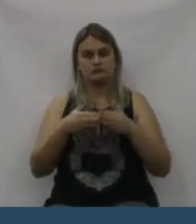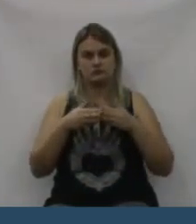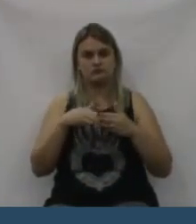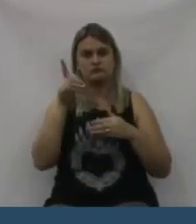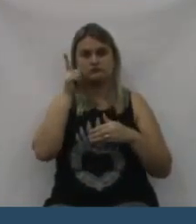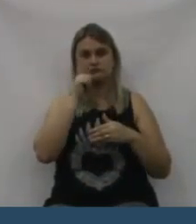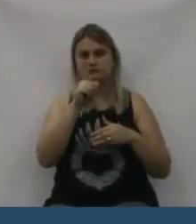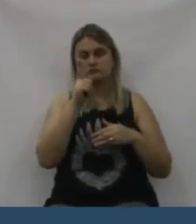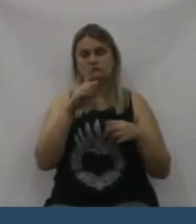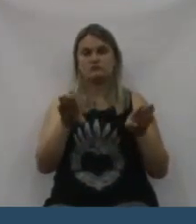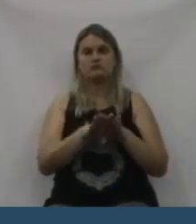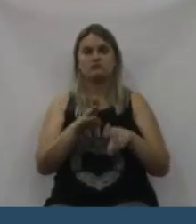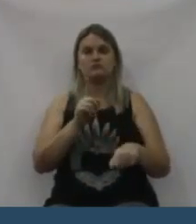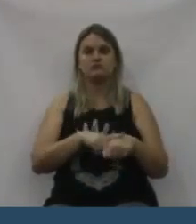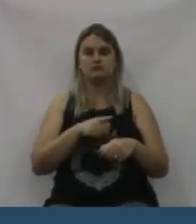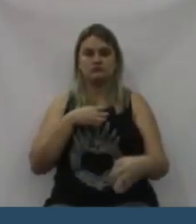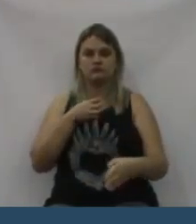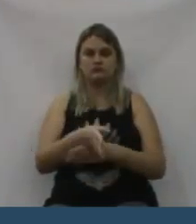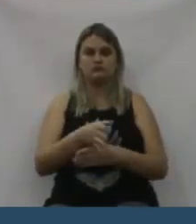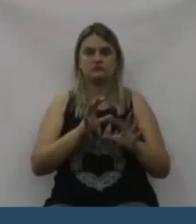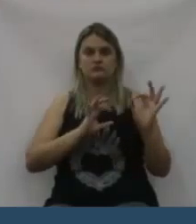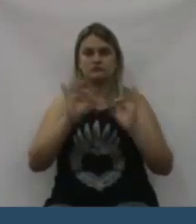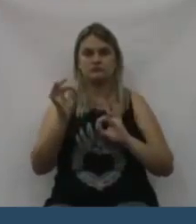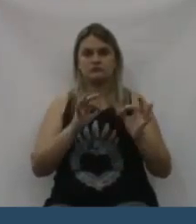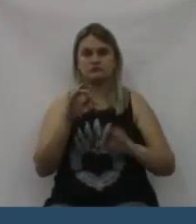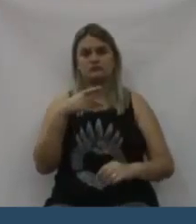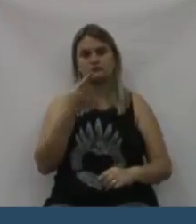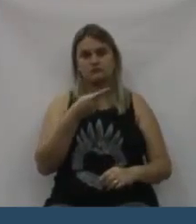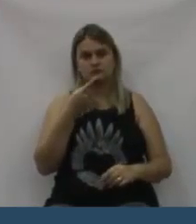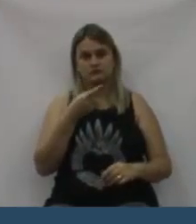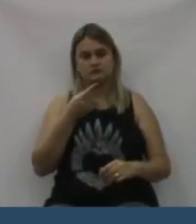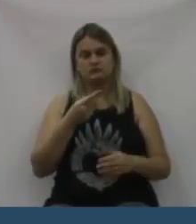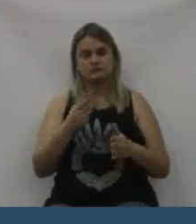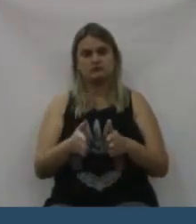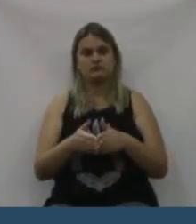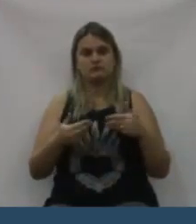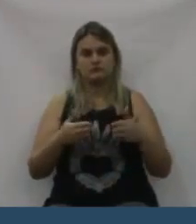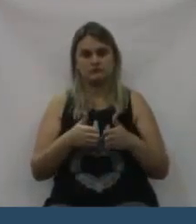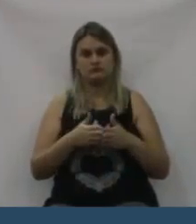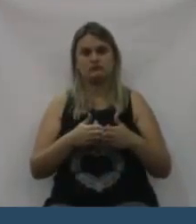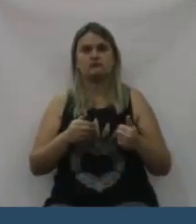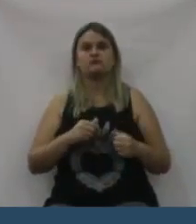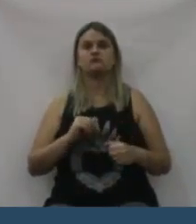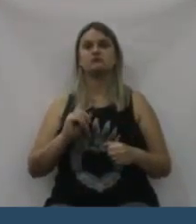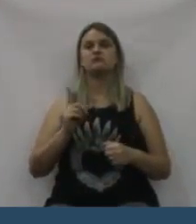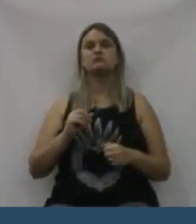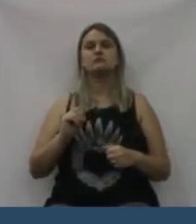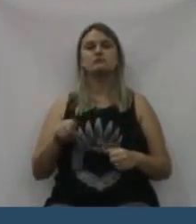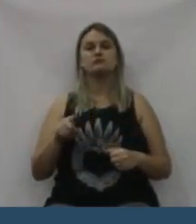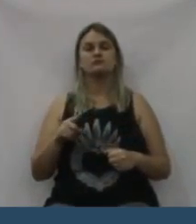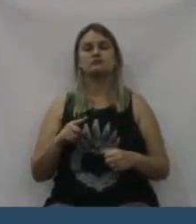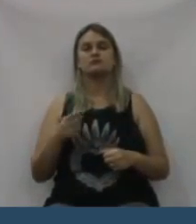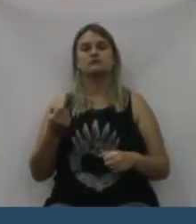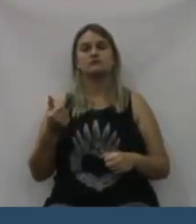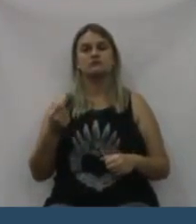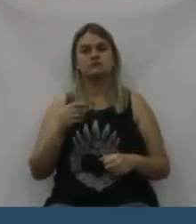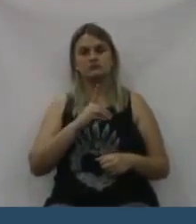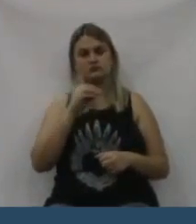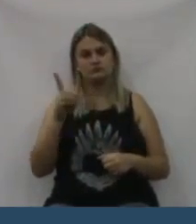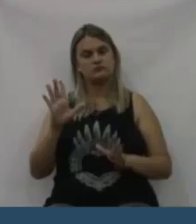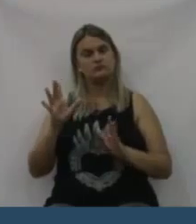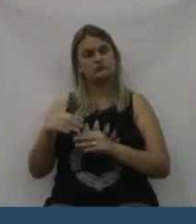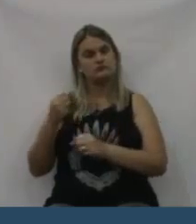via, uma ciclovia. Então, até mesmo para os ciclistas, vai ter uma